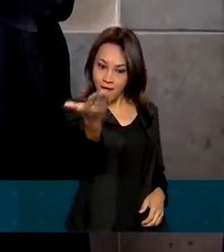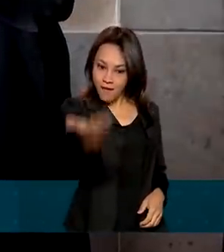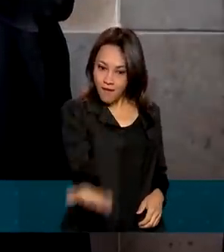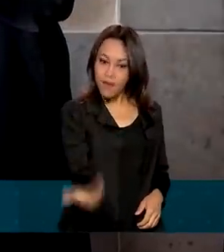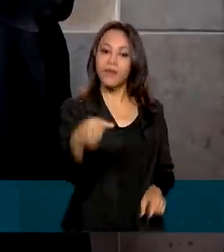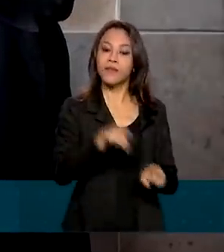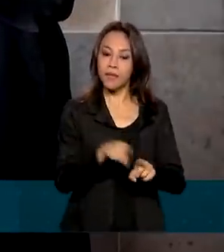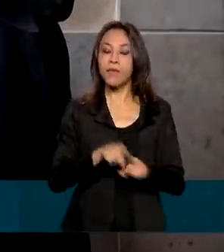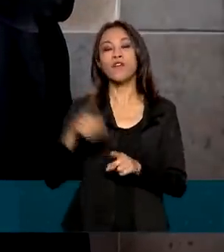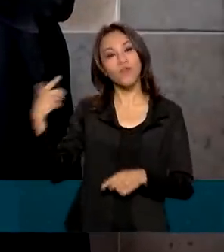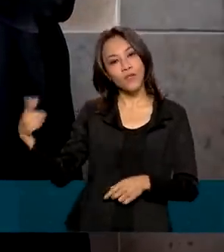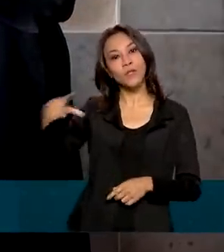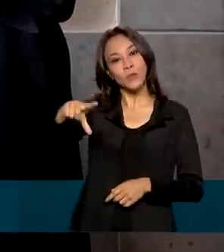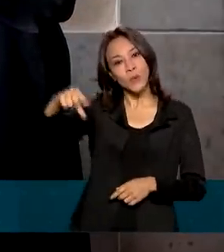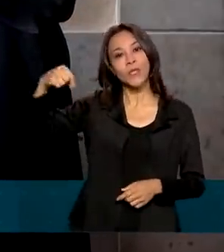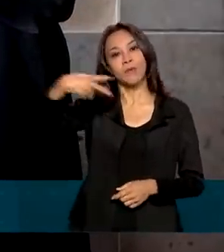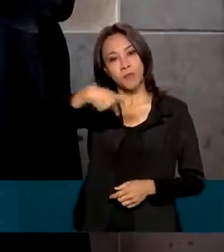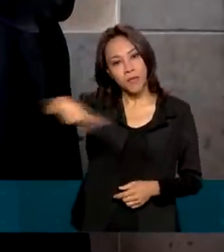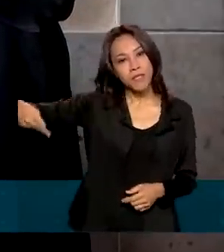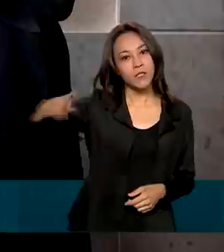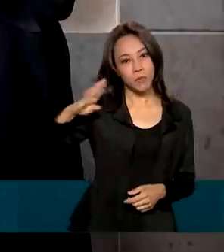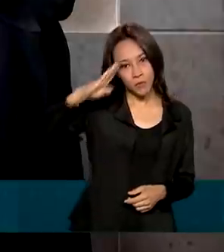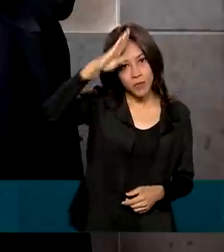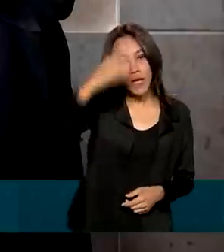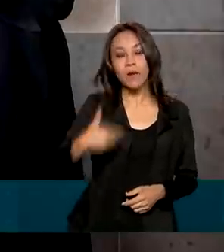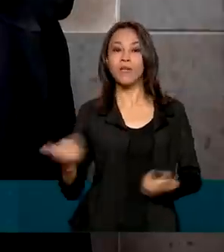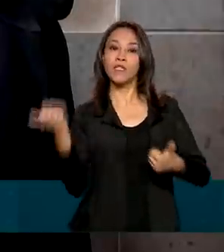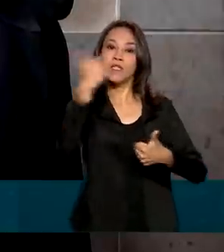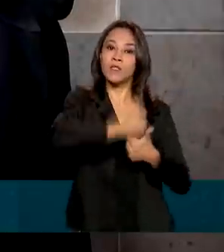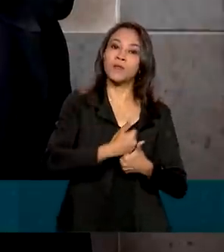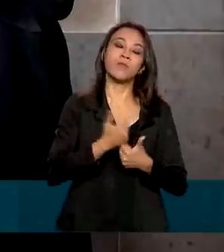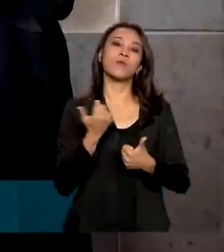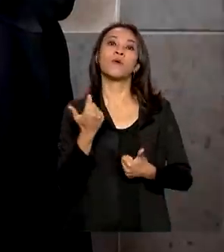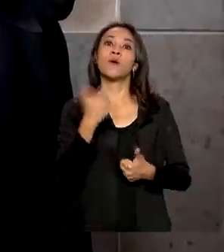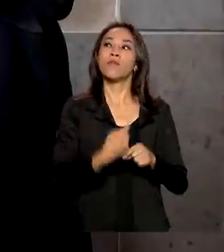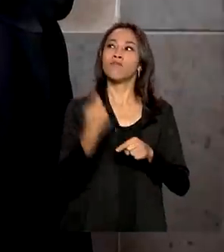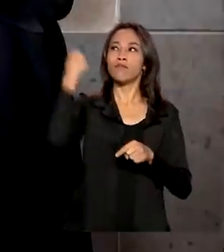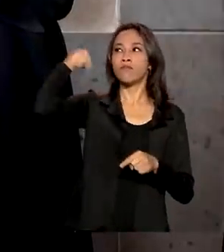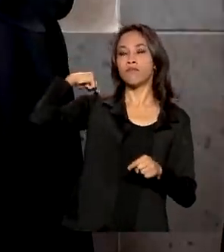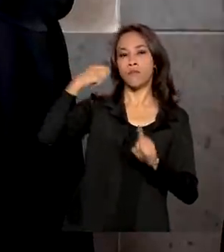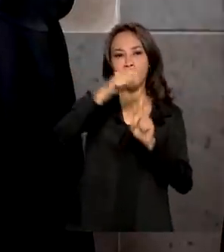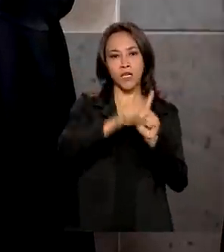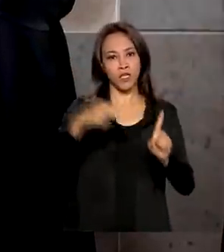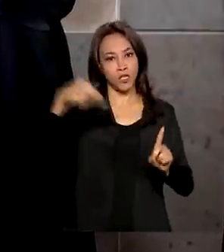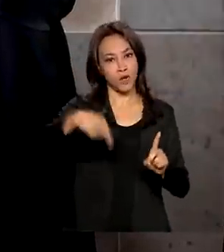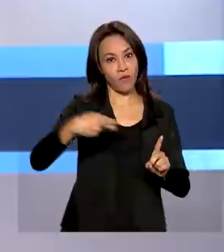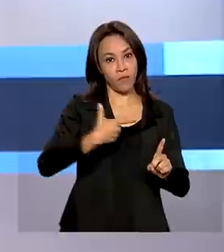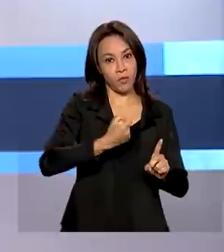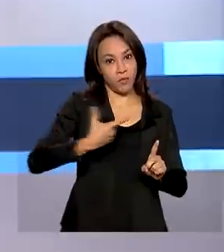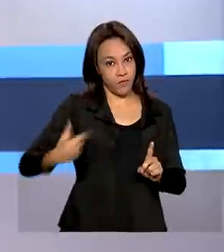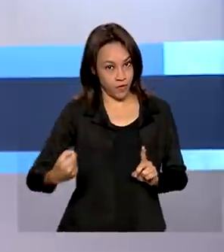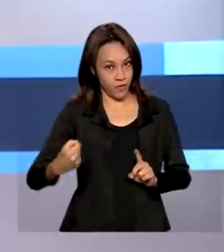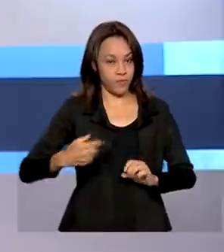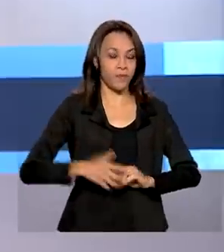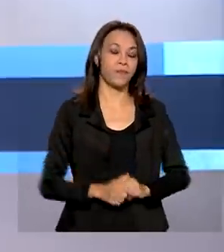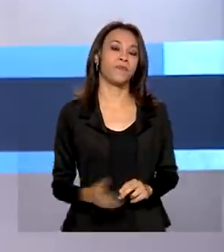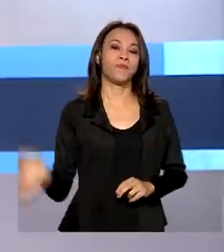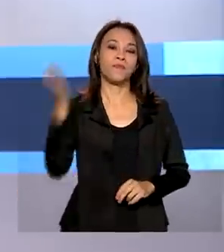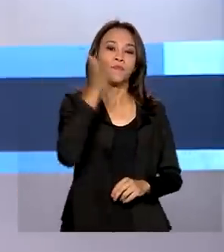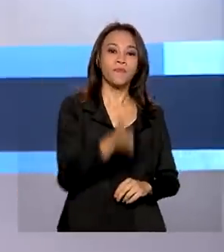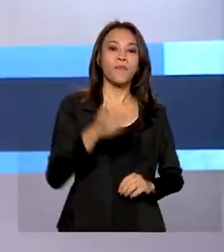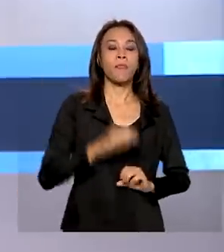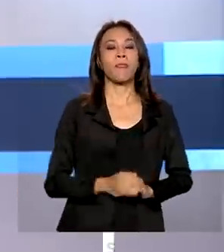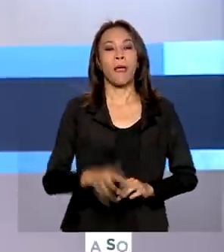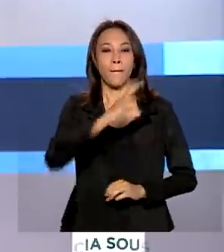indicado pelo presidente Bolsonaro e assumiu a vaga de ministro em novembro de 2020. A Polícia